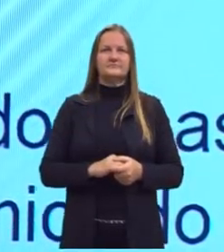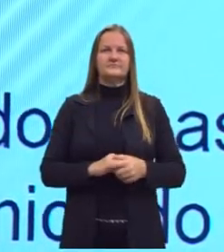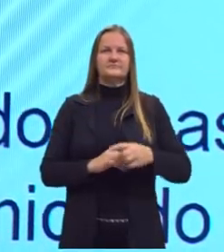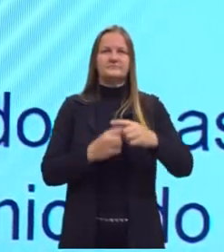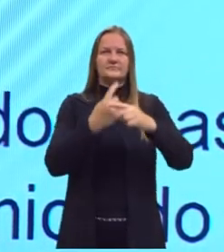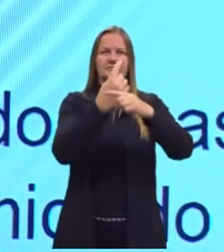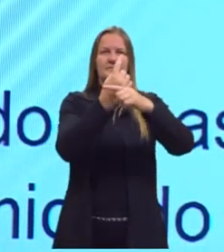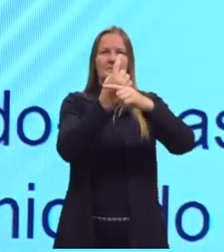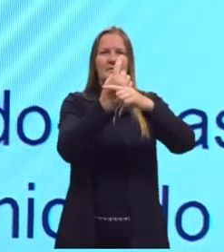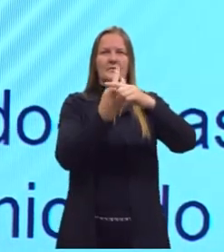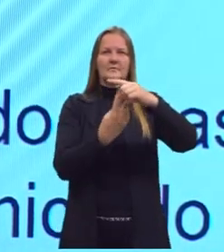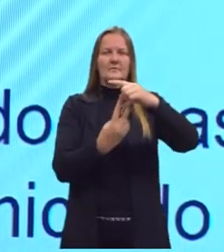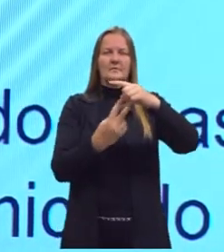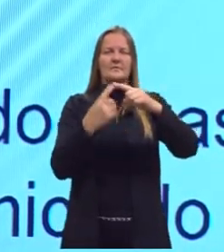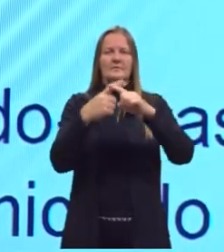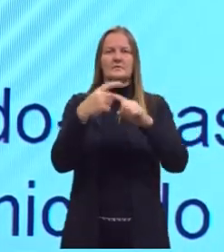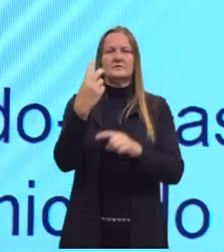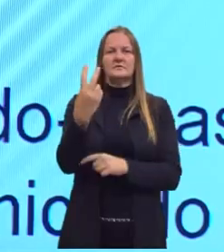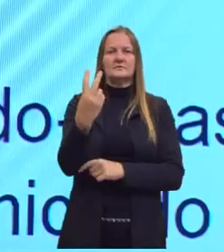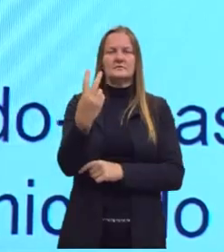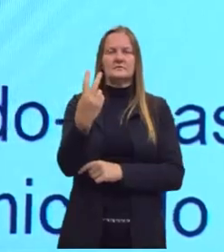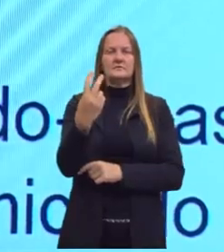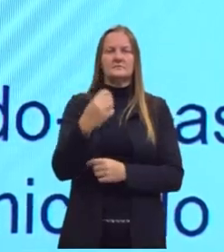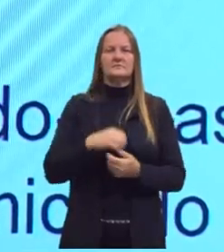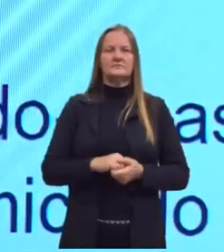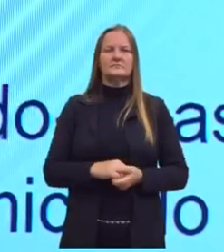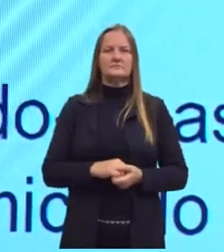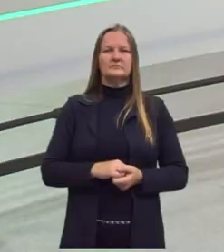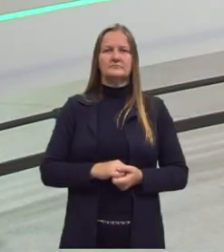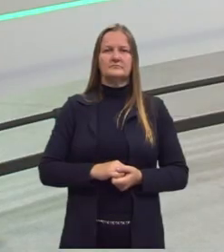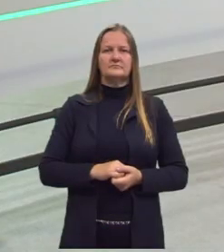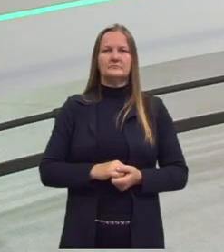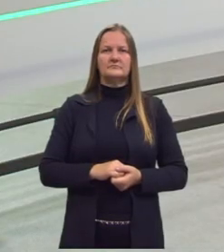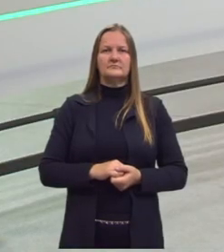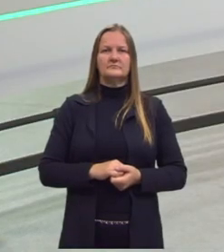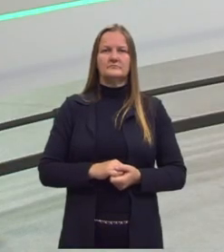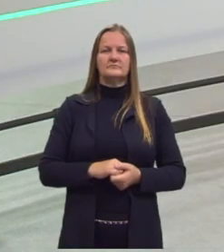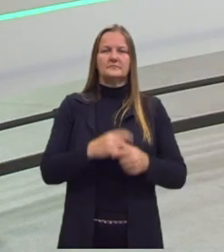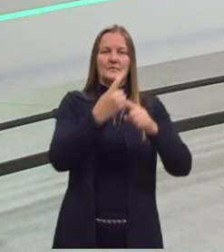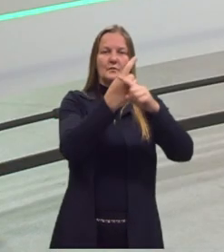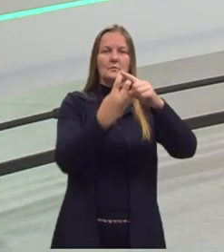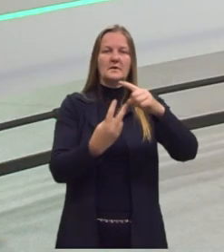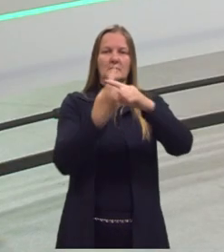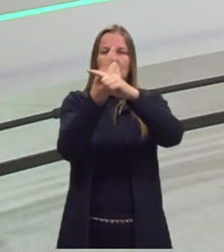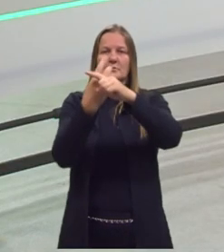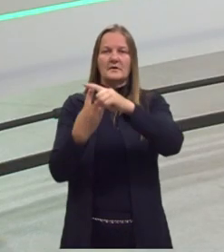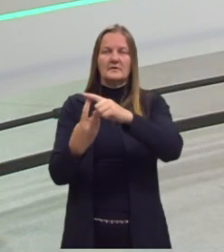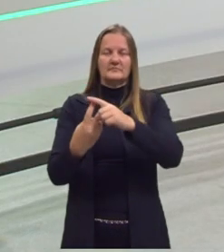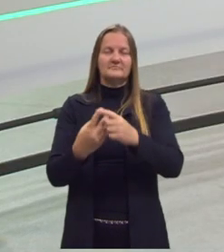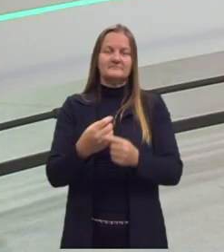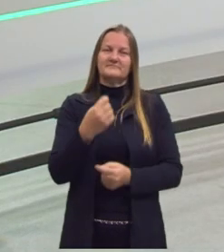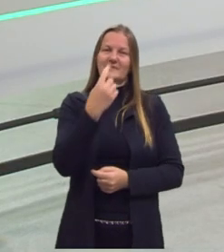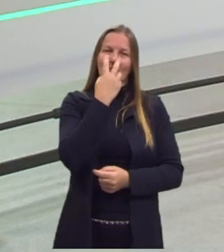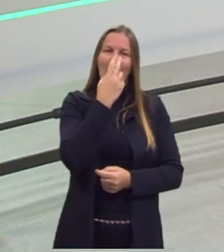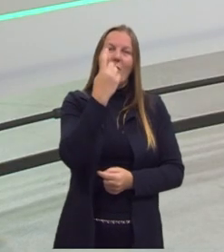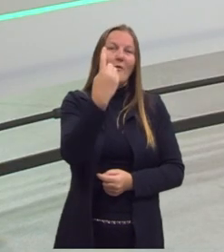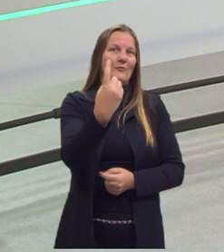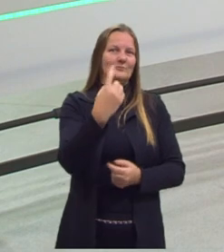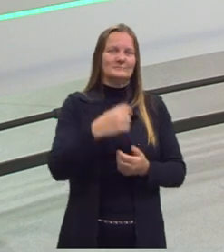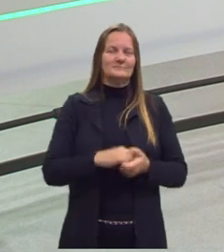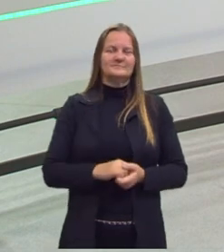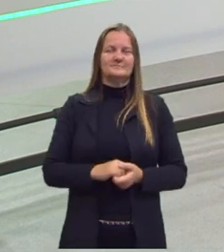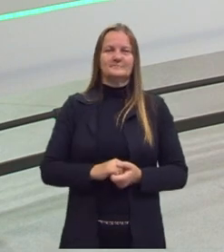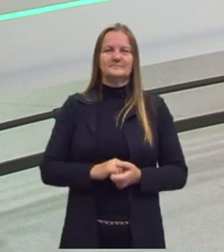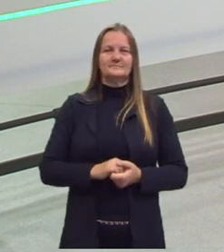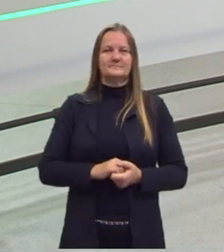Então, meio vezes dois, um. Então, eu vou ter um oxigênio do primeiro, mais dois